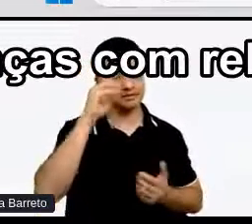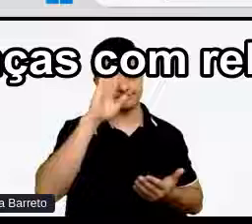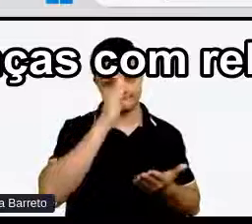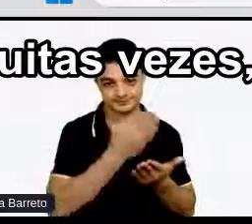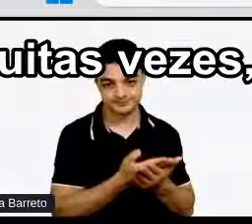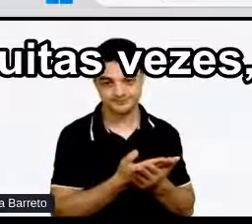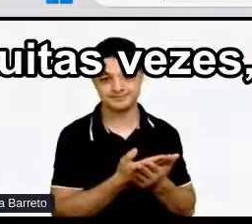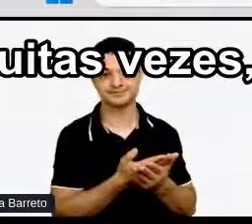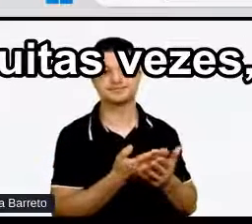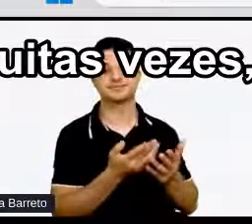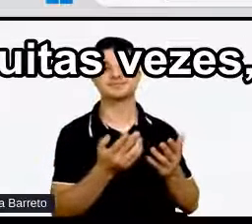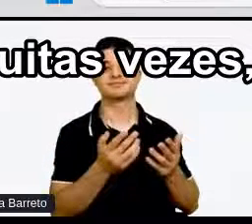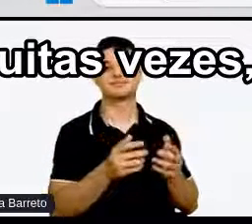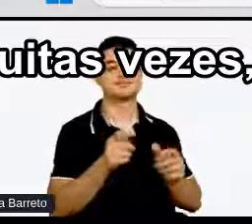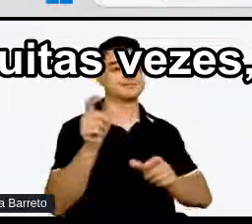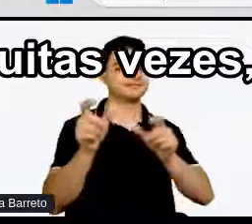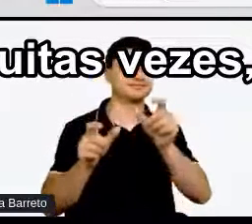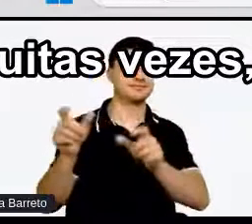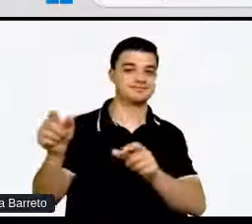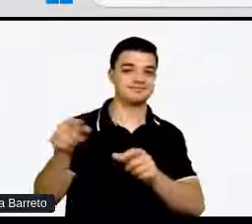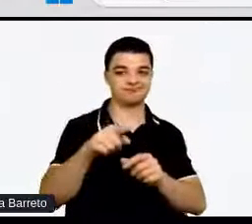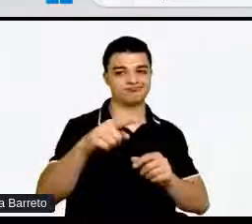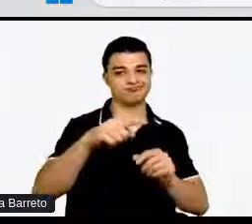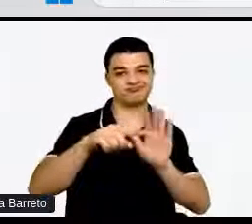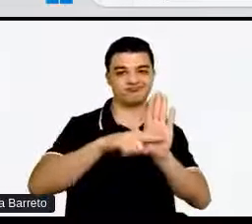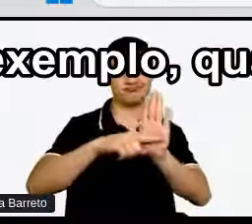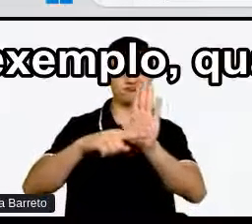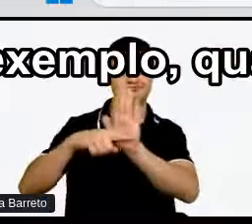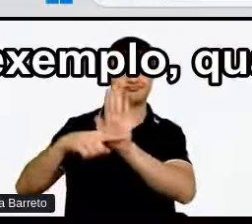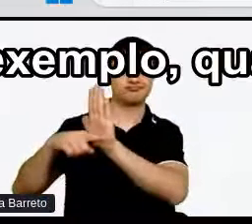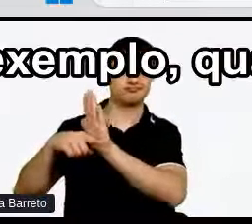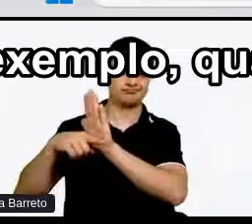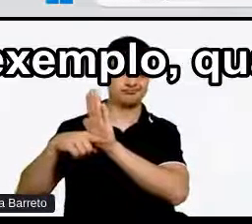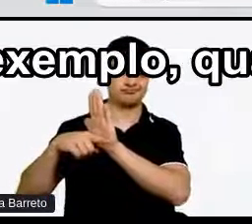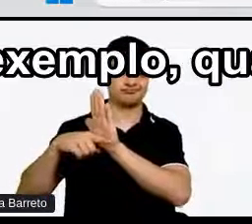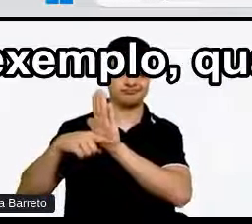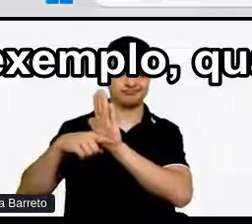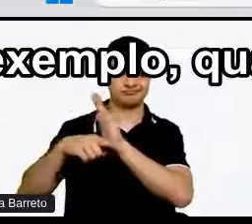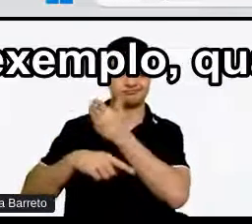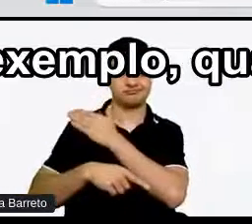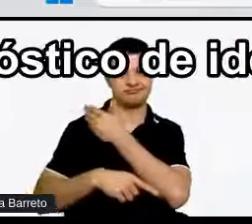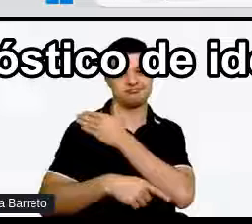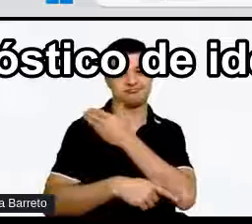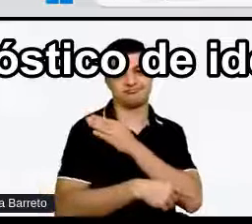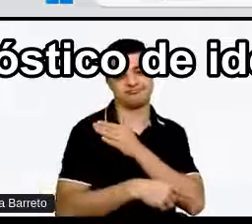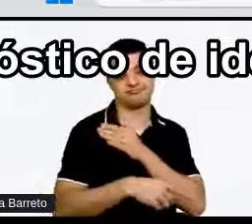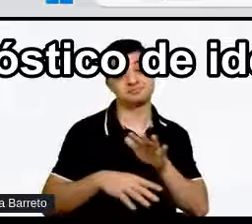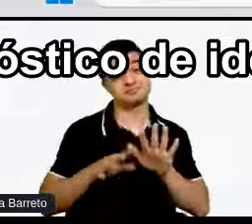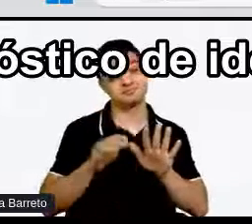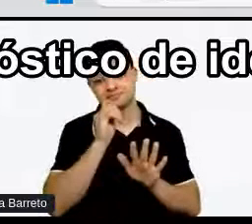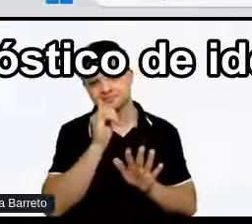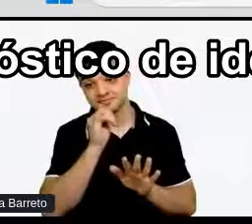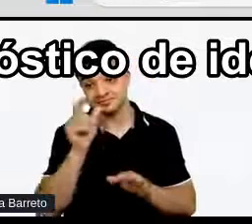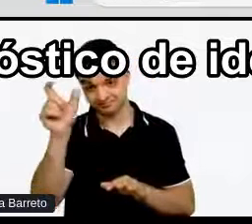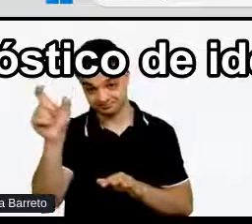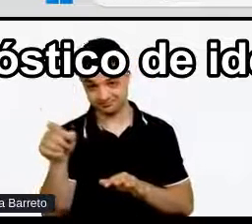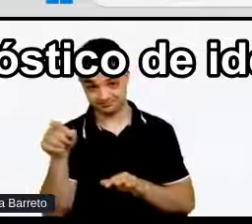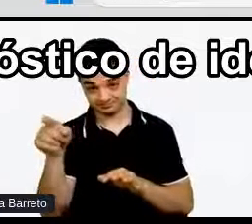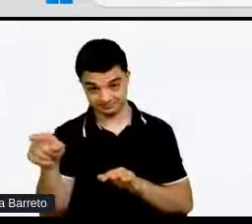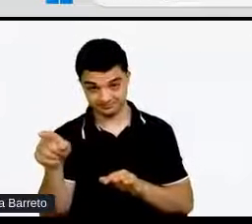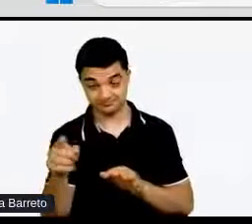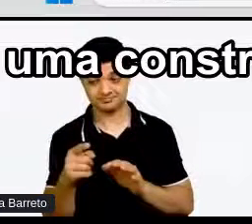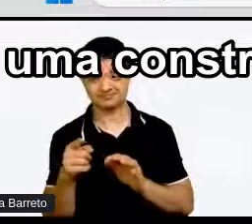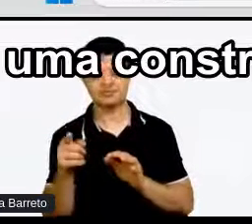às outras pessoas E muitas vezes Crenças negativas Por exemplo Quando alguém recebe O diagnóstico Identificação de